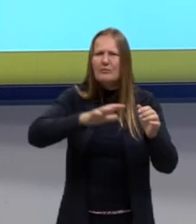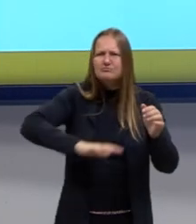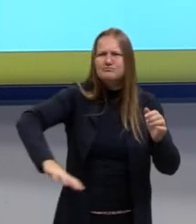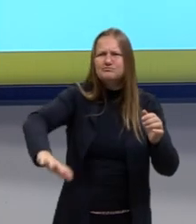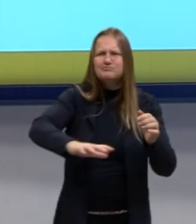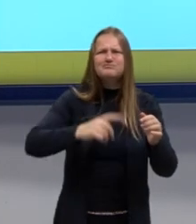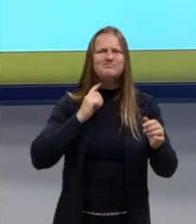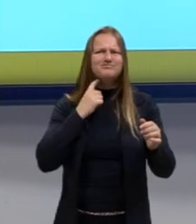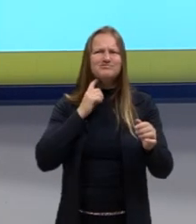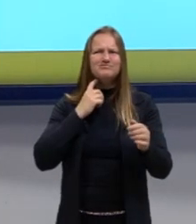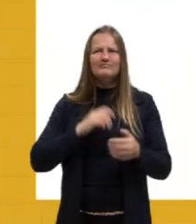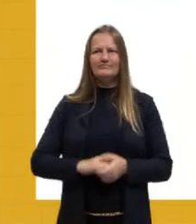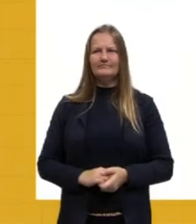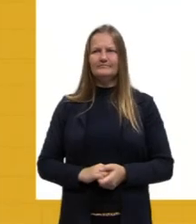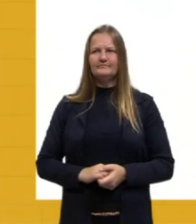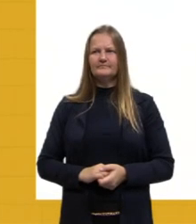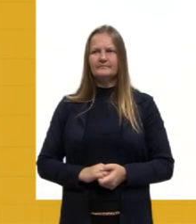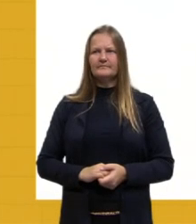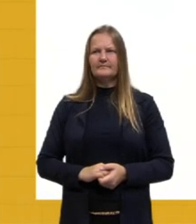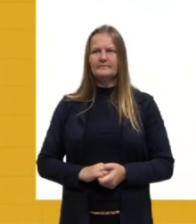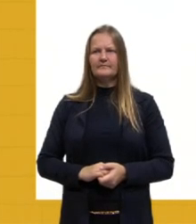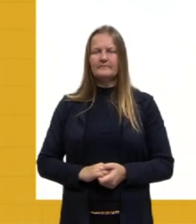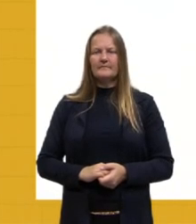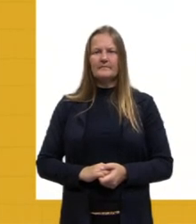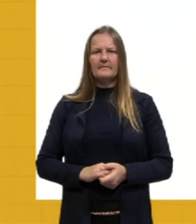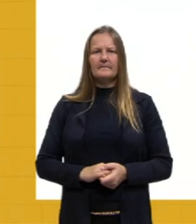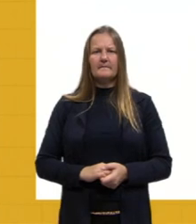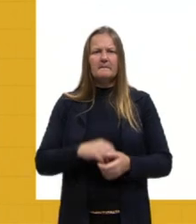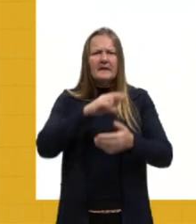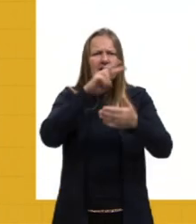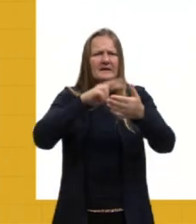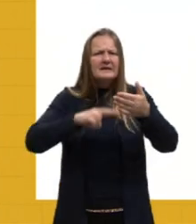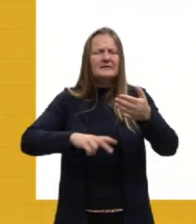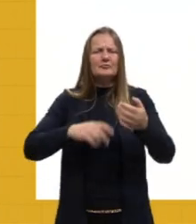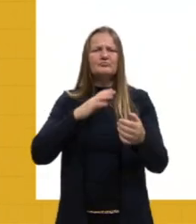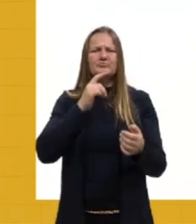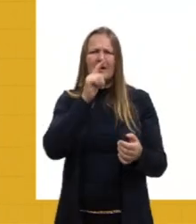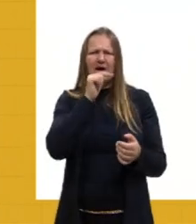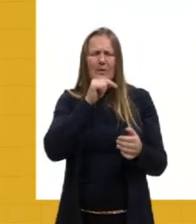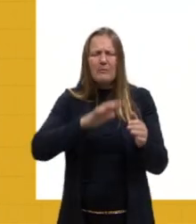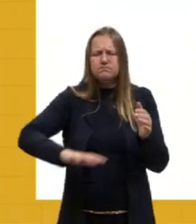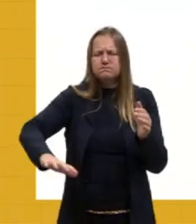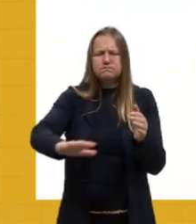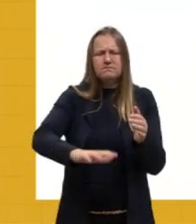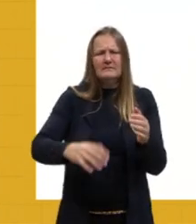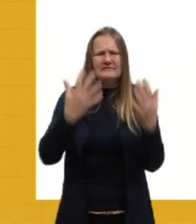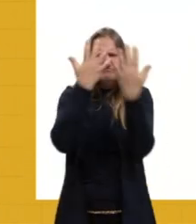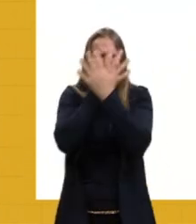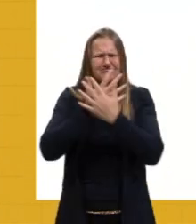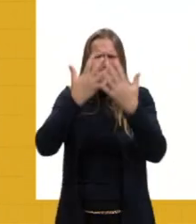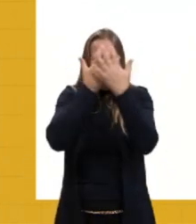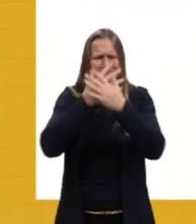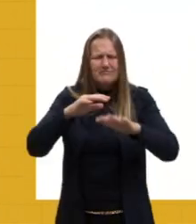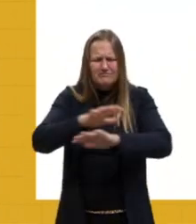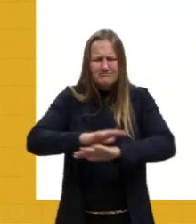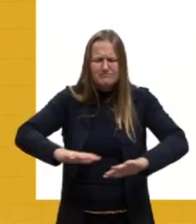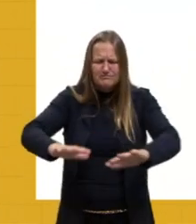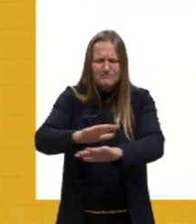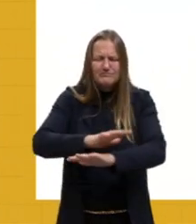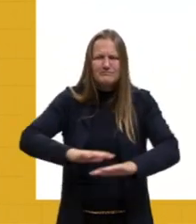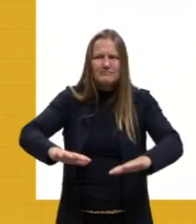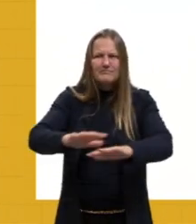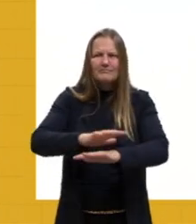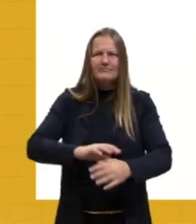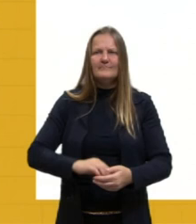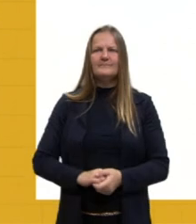Imagino que quando vocês, quando eu estava lendo para vocês, vocês já estavam imaginando o lago. Então, não é um processo de neutralidade, de estar